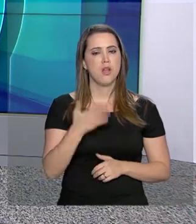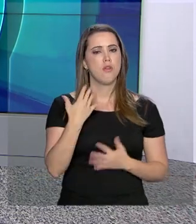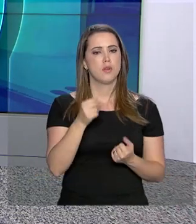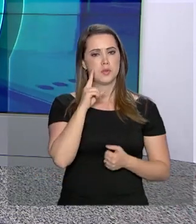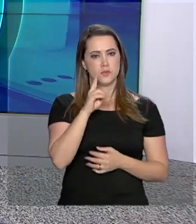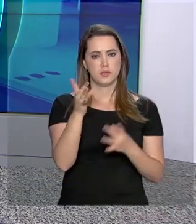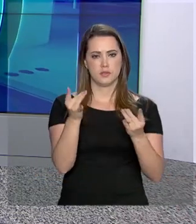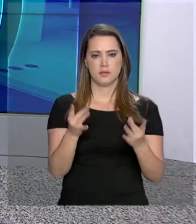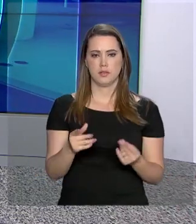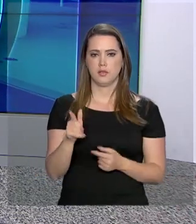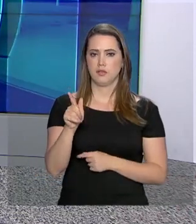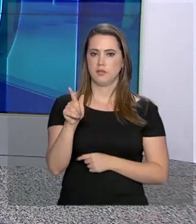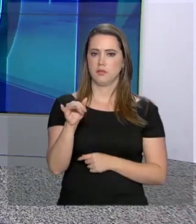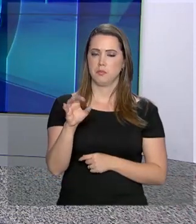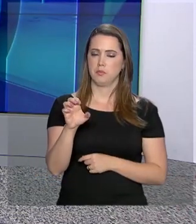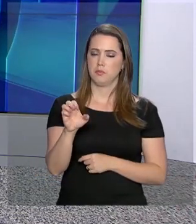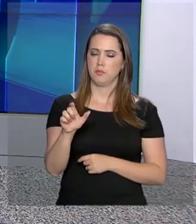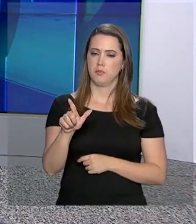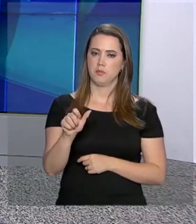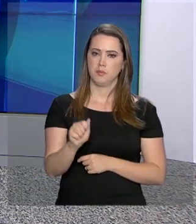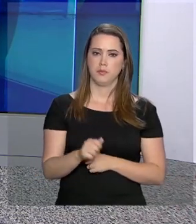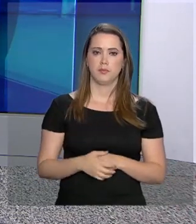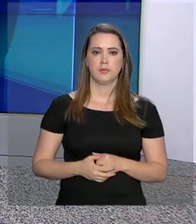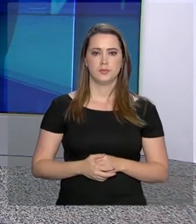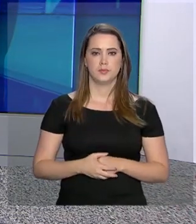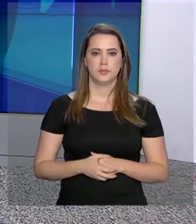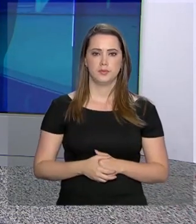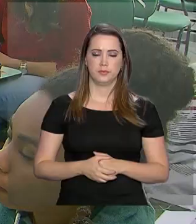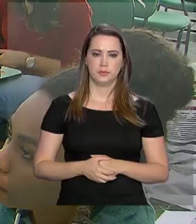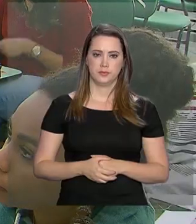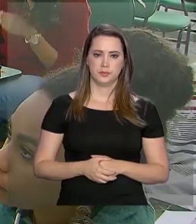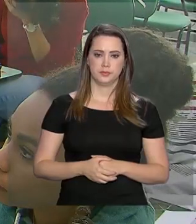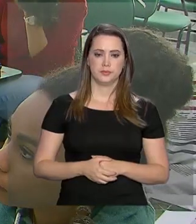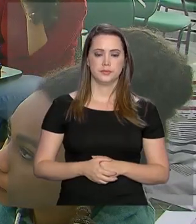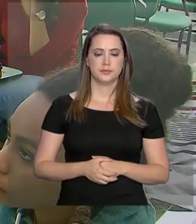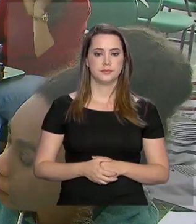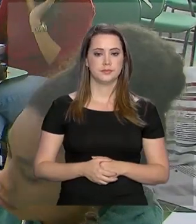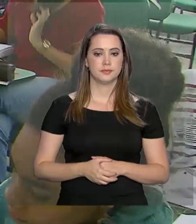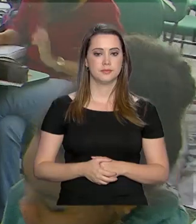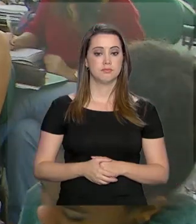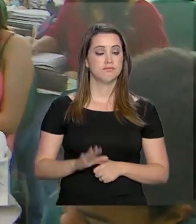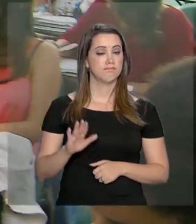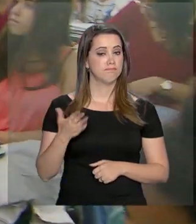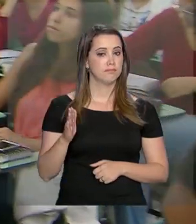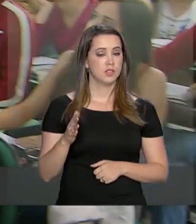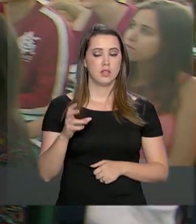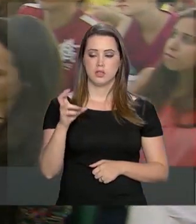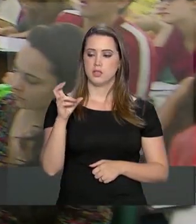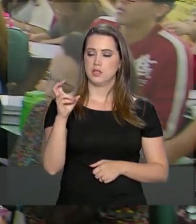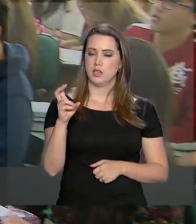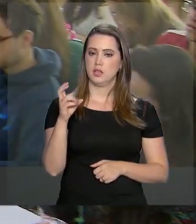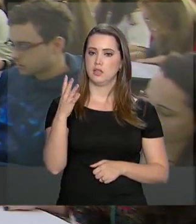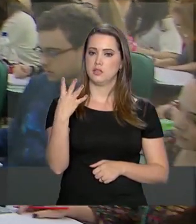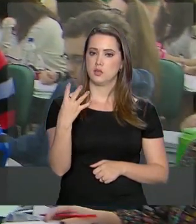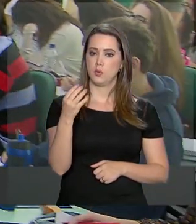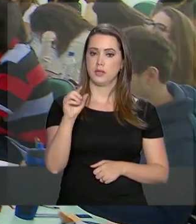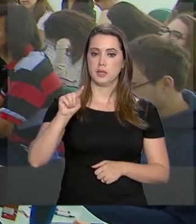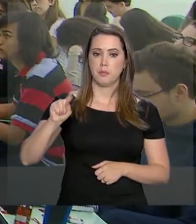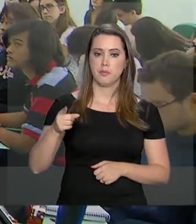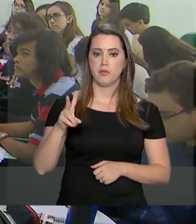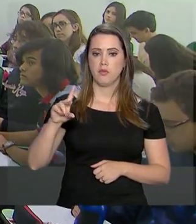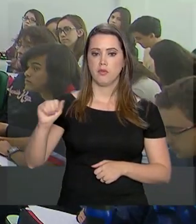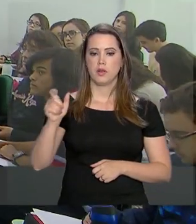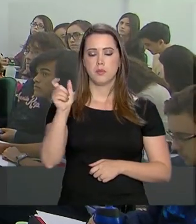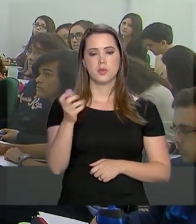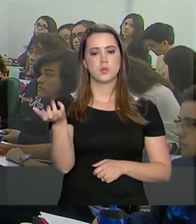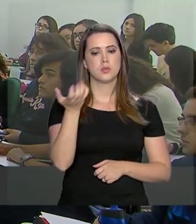Vamos saber mais na reportagem de Gabriela Noronha. São cerca de 540 mil vagas